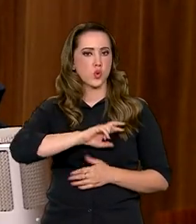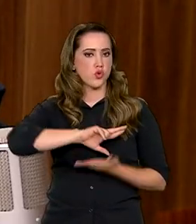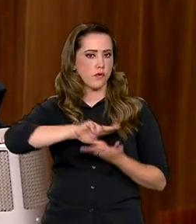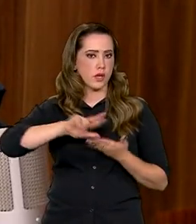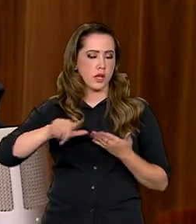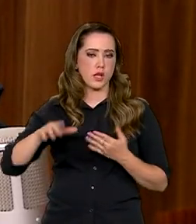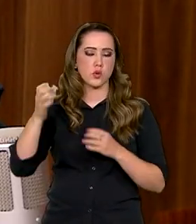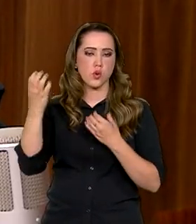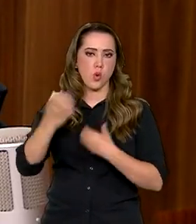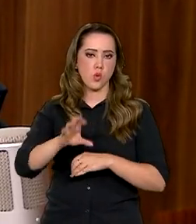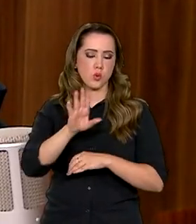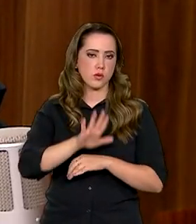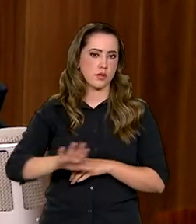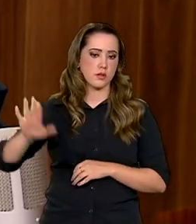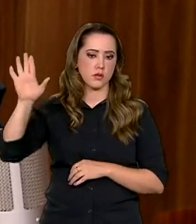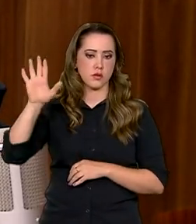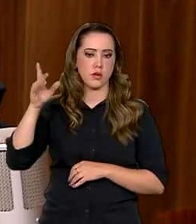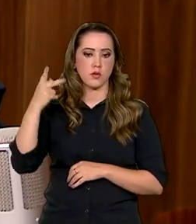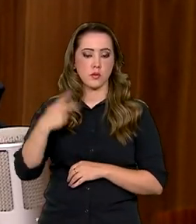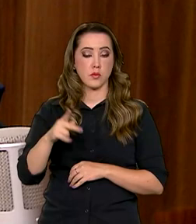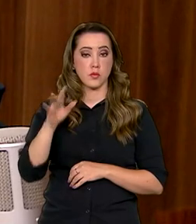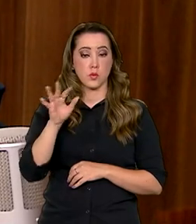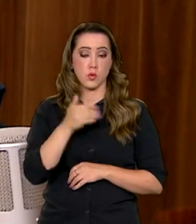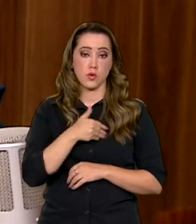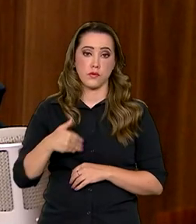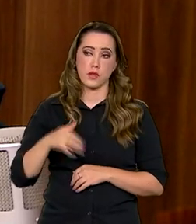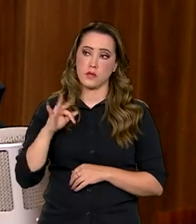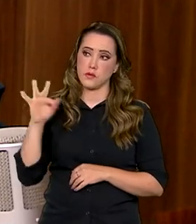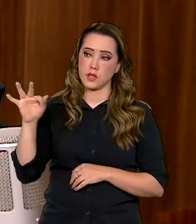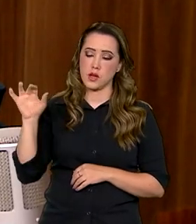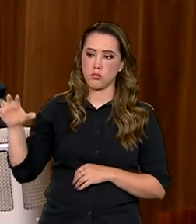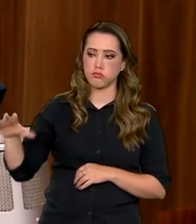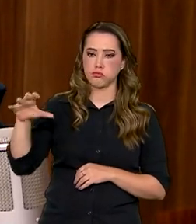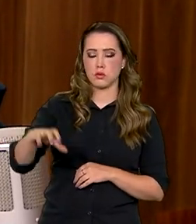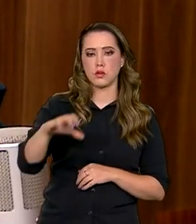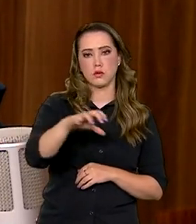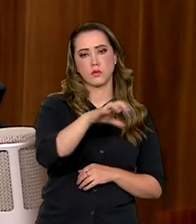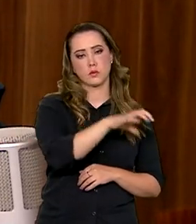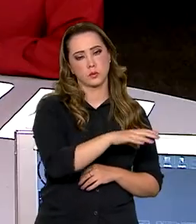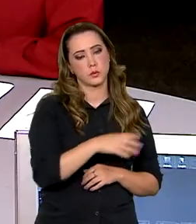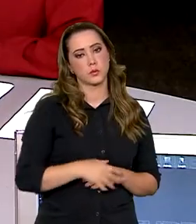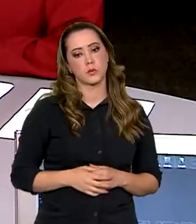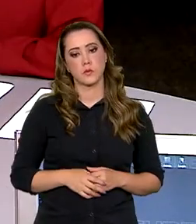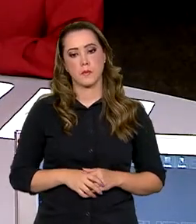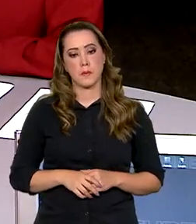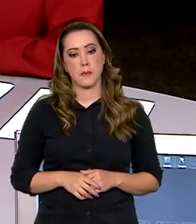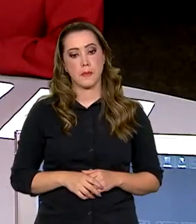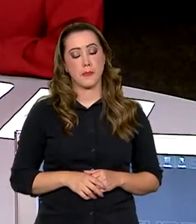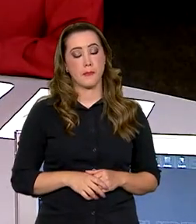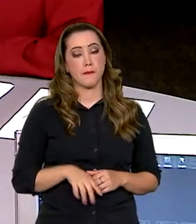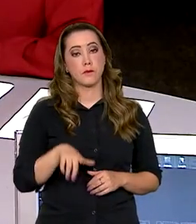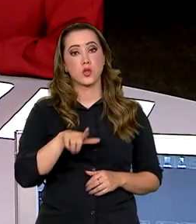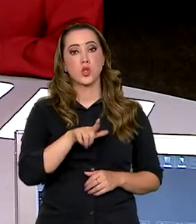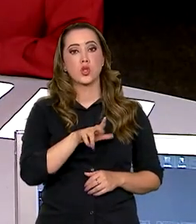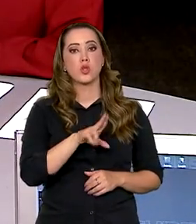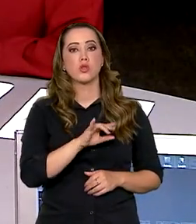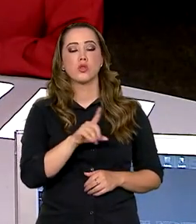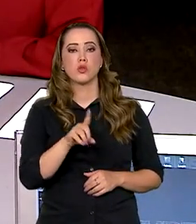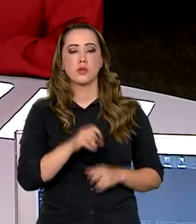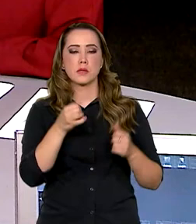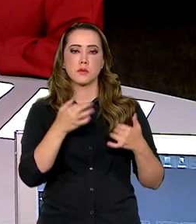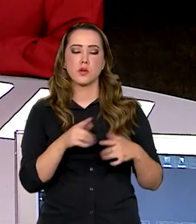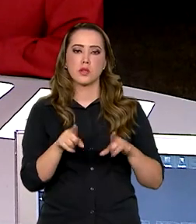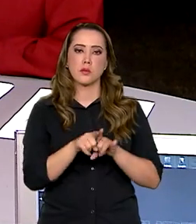concursos que vai ter para a esfera federal, para as várias áreas do governo federal. Luiz Marinho também falou sobre o